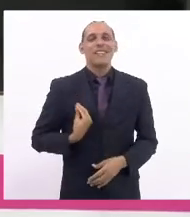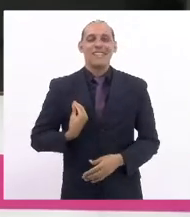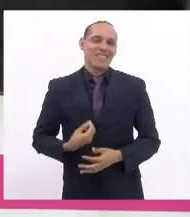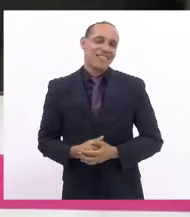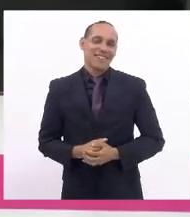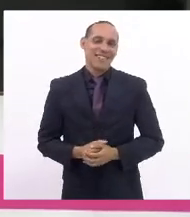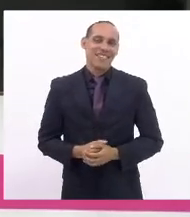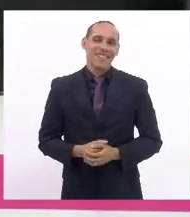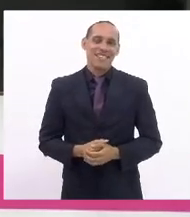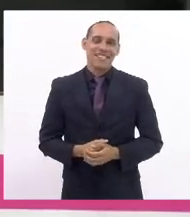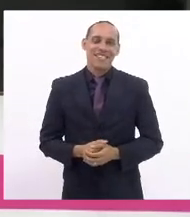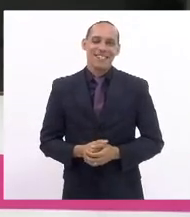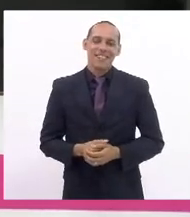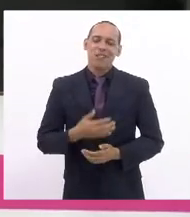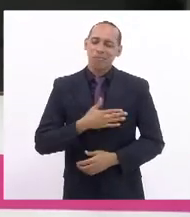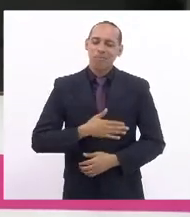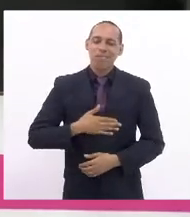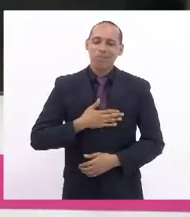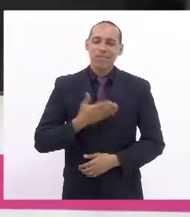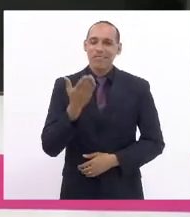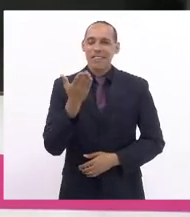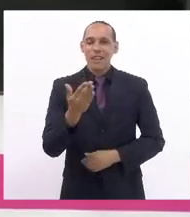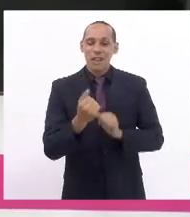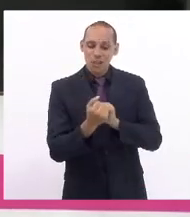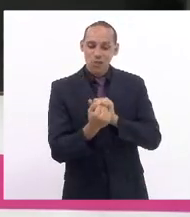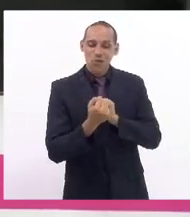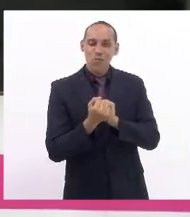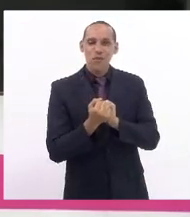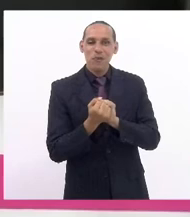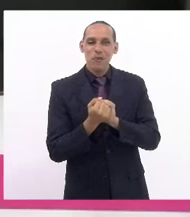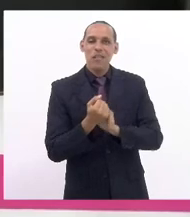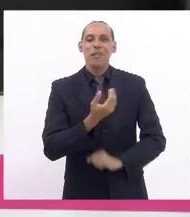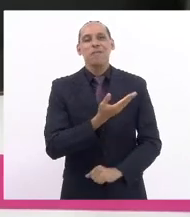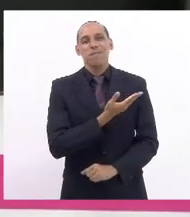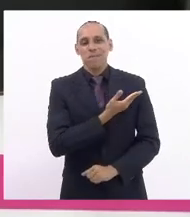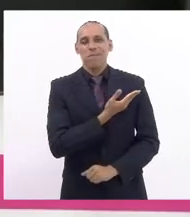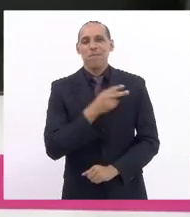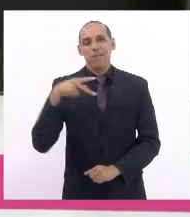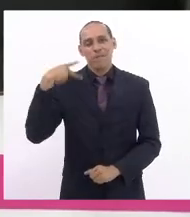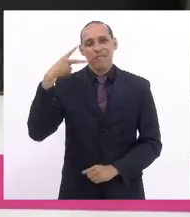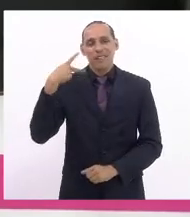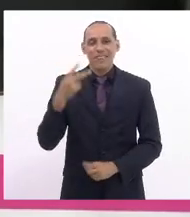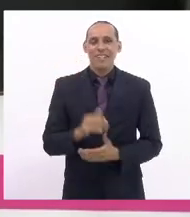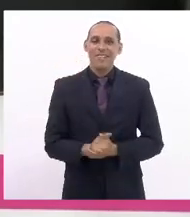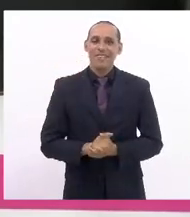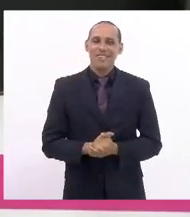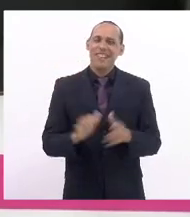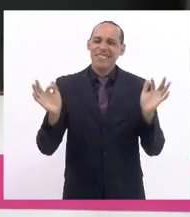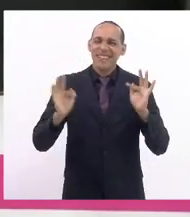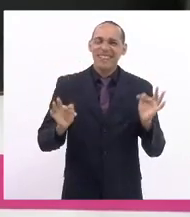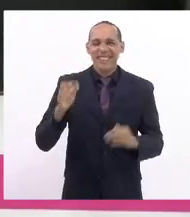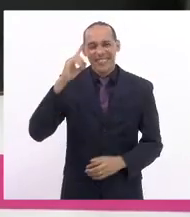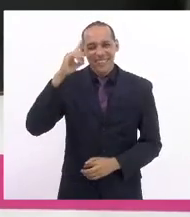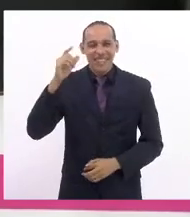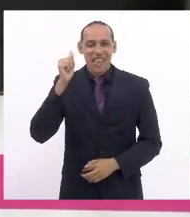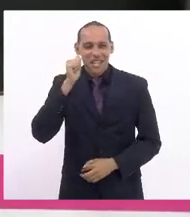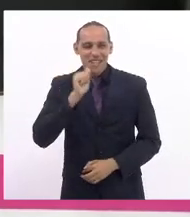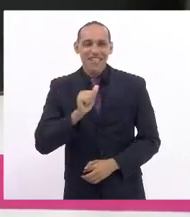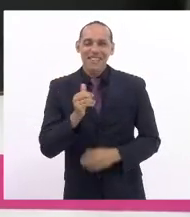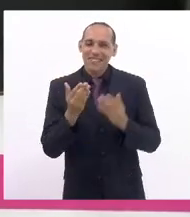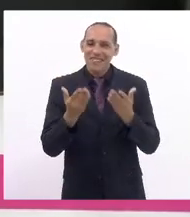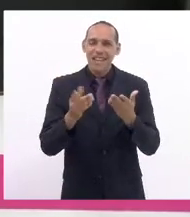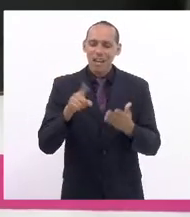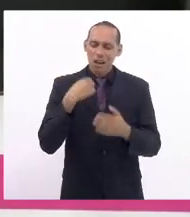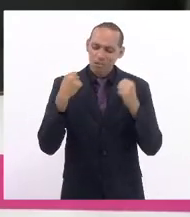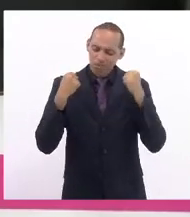É um prazer ter Vossa Excelência aqui como companheira de parlamento. Feliz dia da mulher e que tenhamos forças